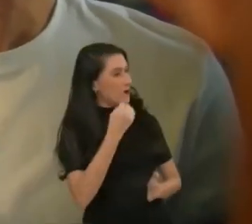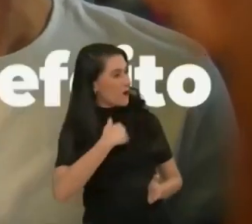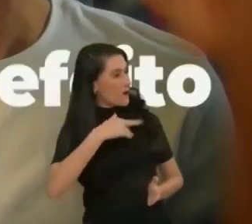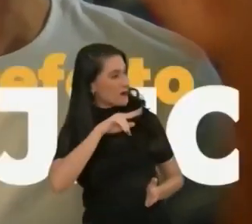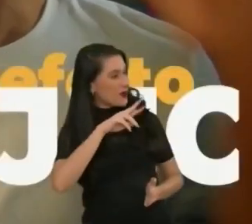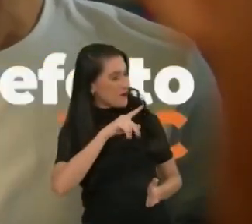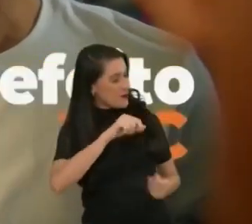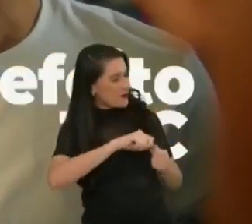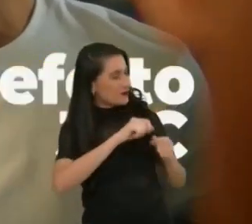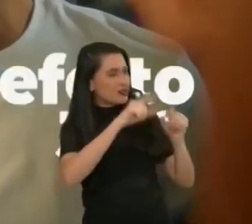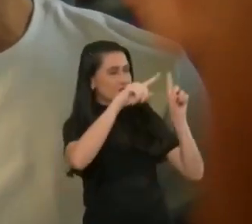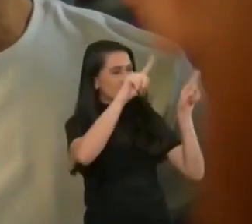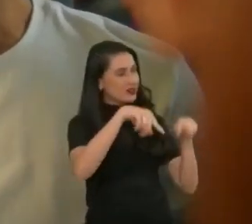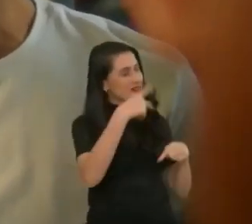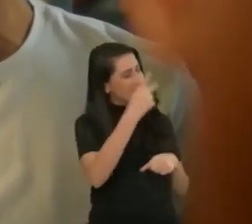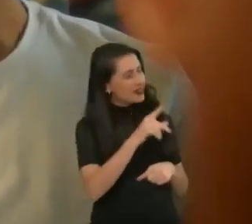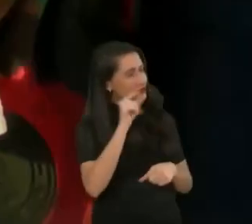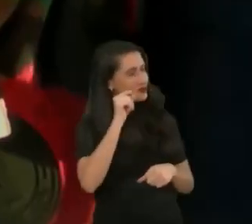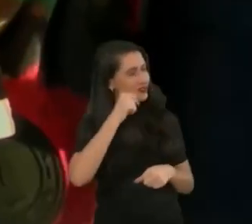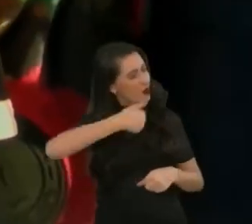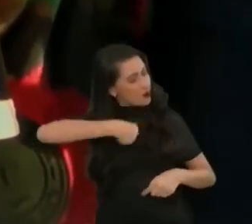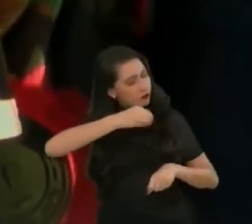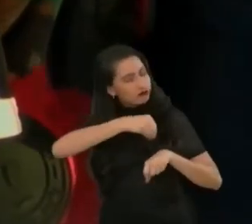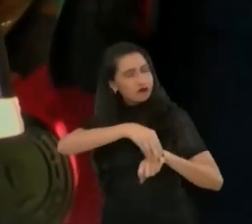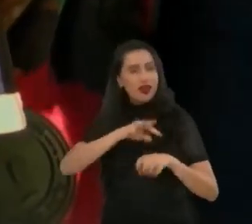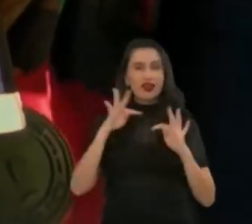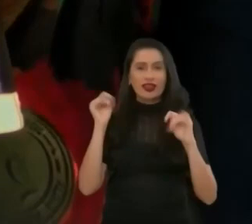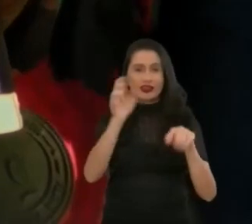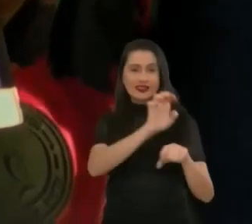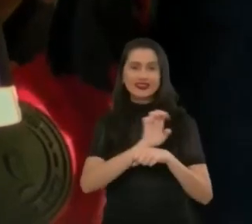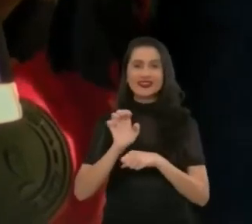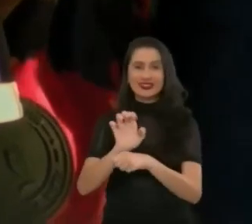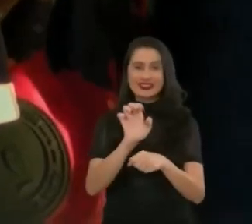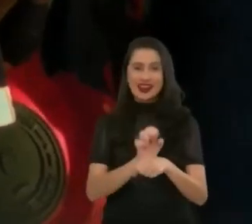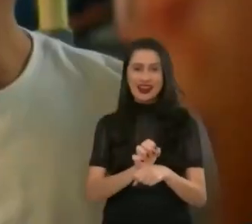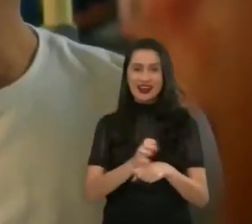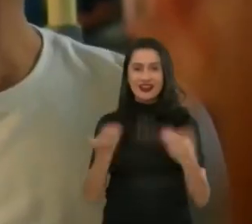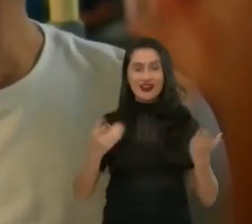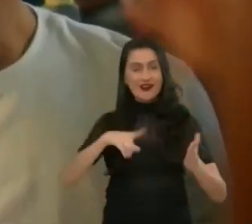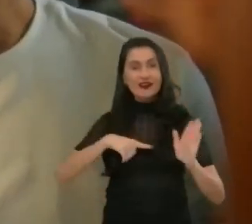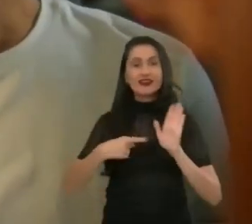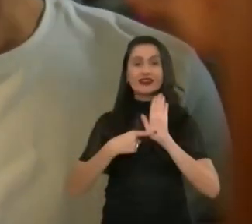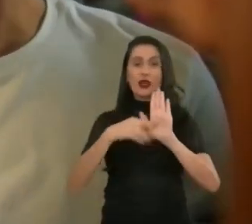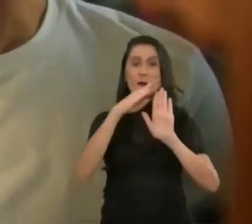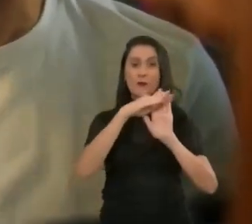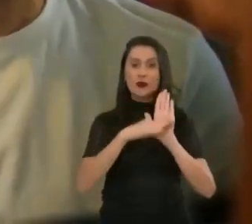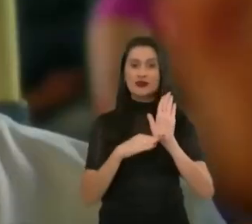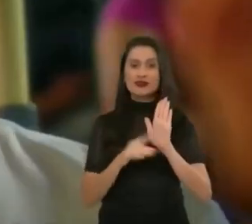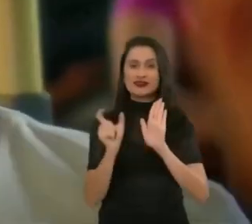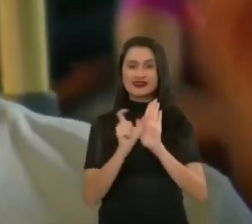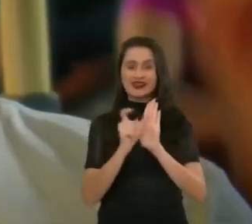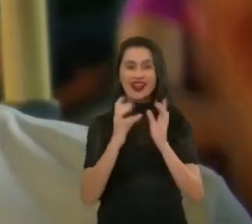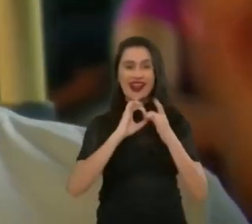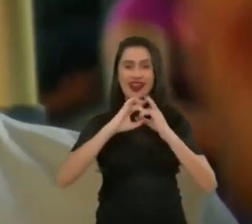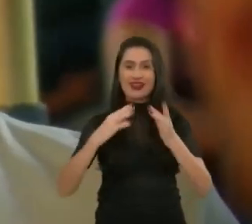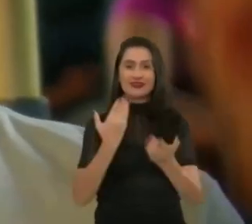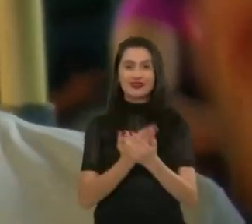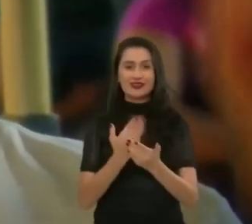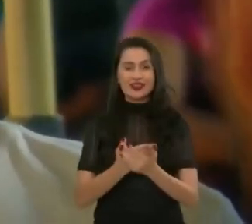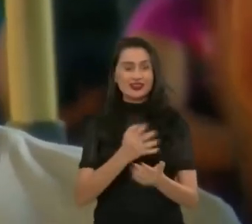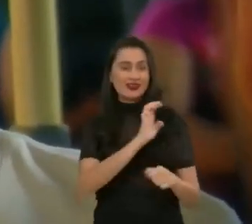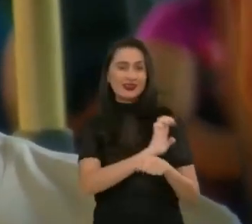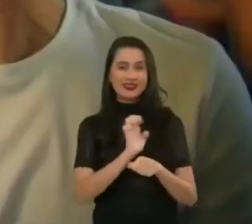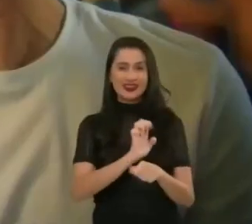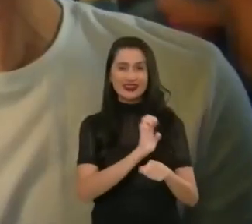Coisa boa. O meu irmão lançou o programa em Maceió e eu vou levar para todo o estado. Vem aí o programa Passe Livre